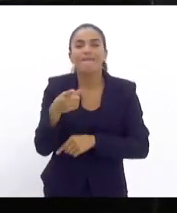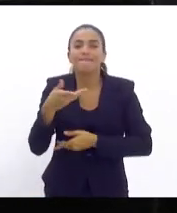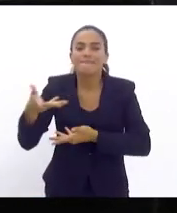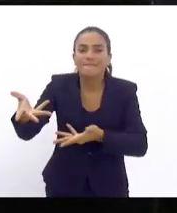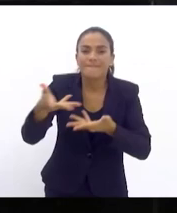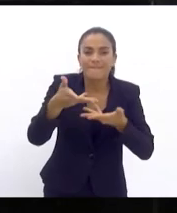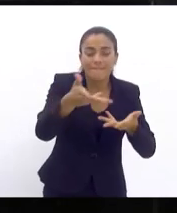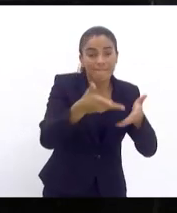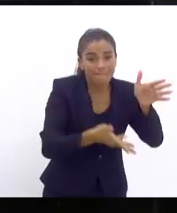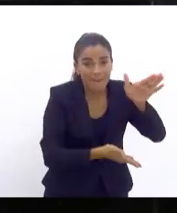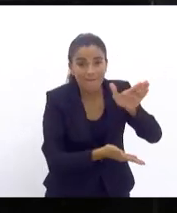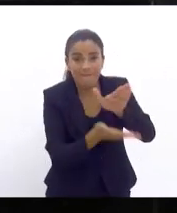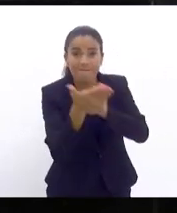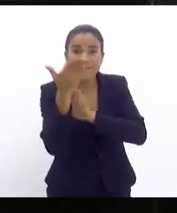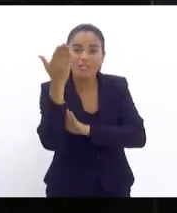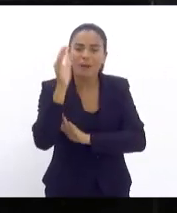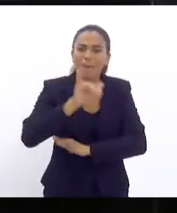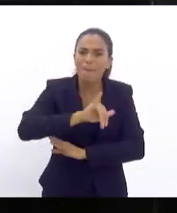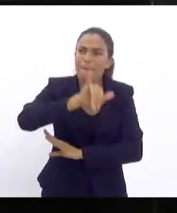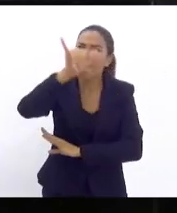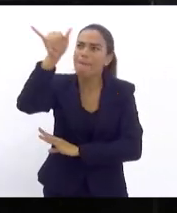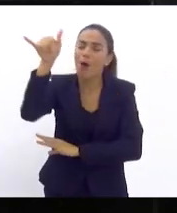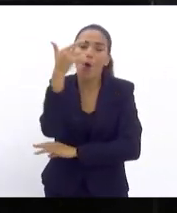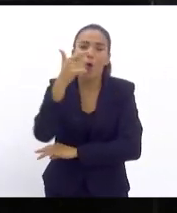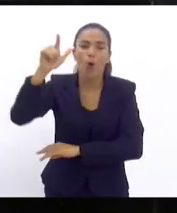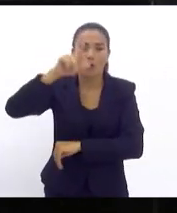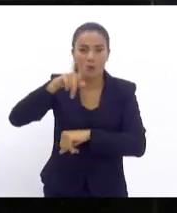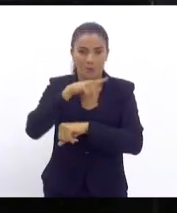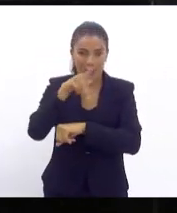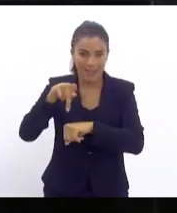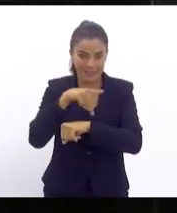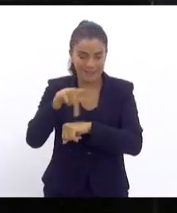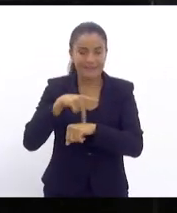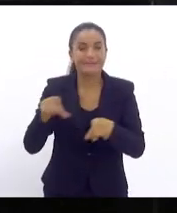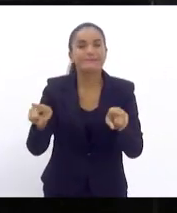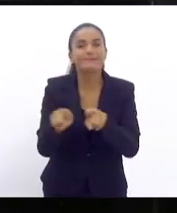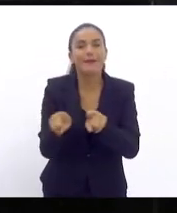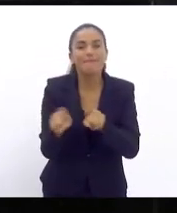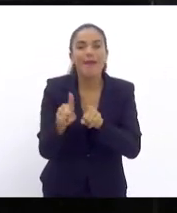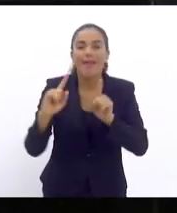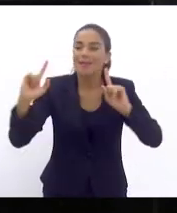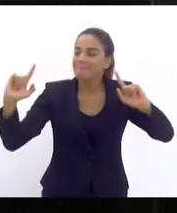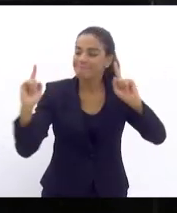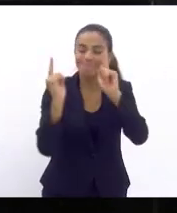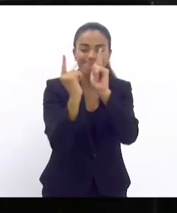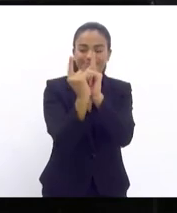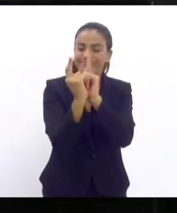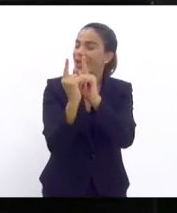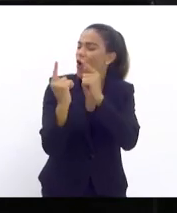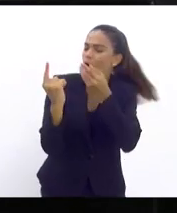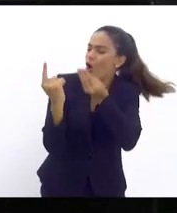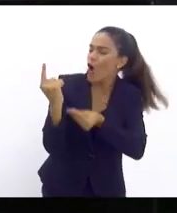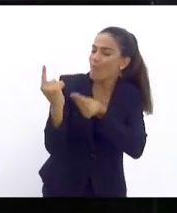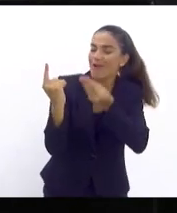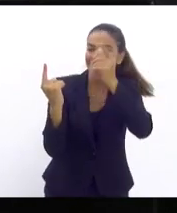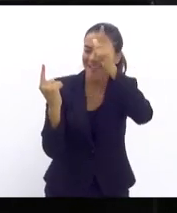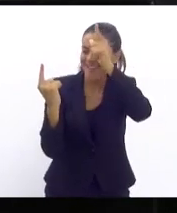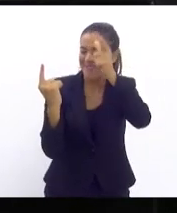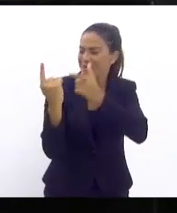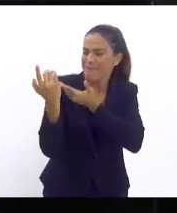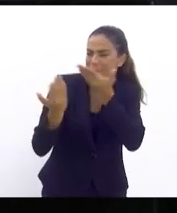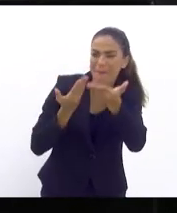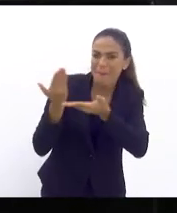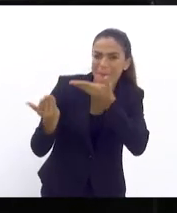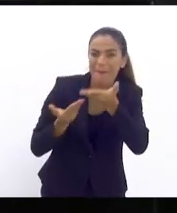viajar para outro país e conhecer de perto cada uma dessas realidades. E é importante